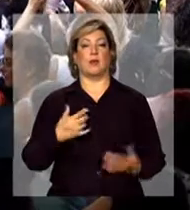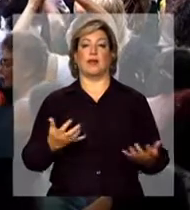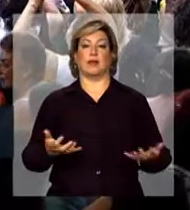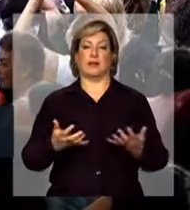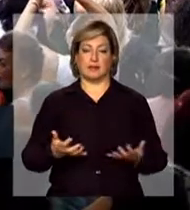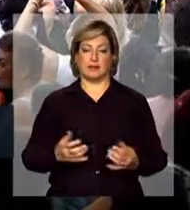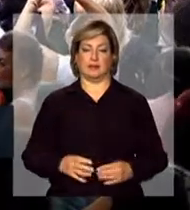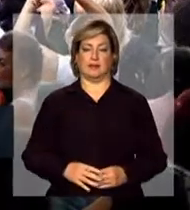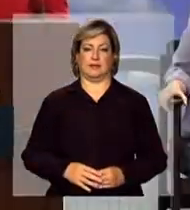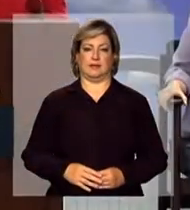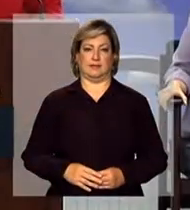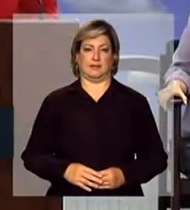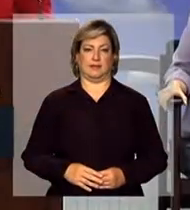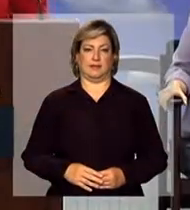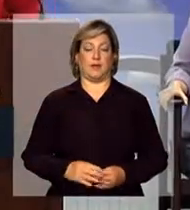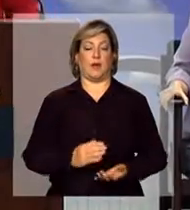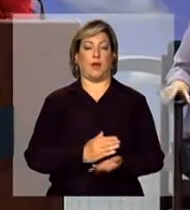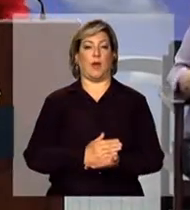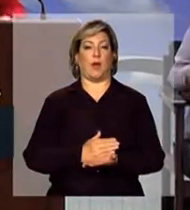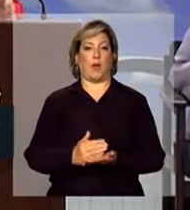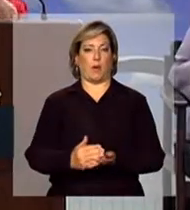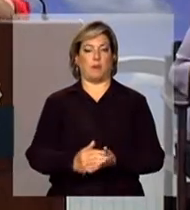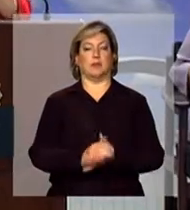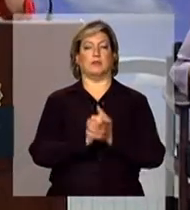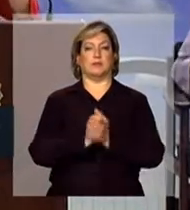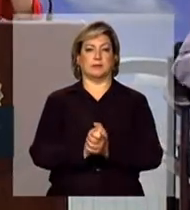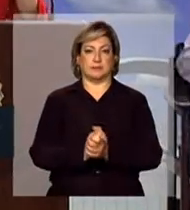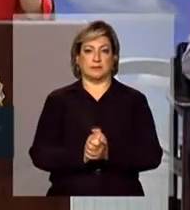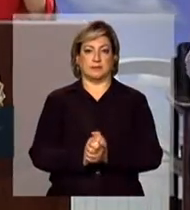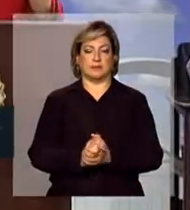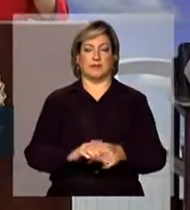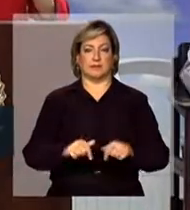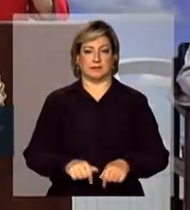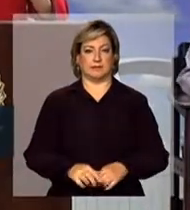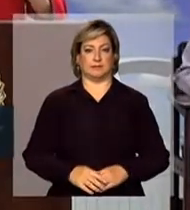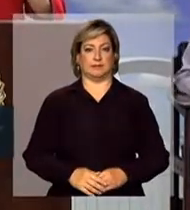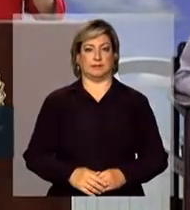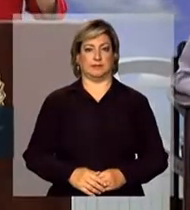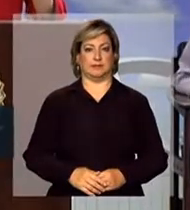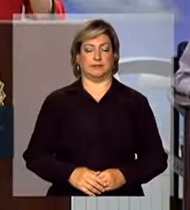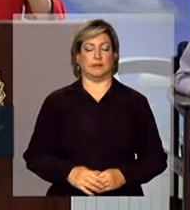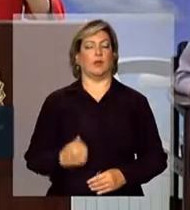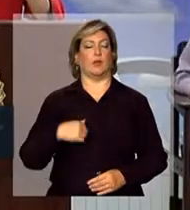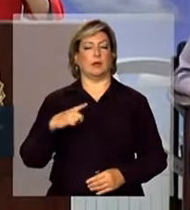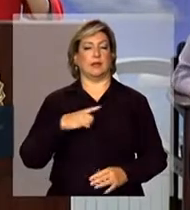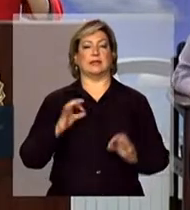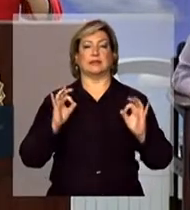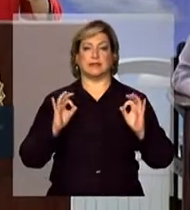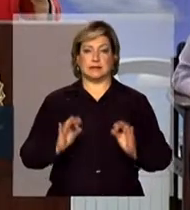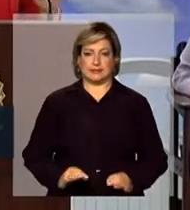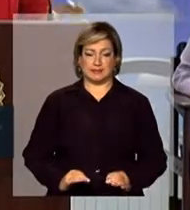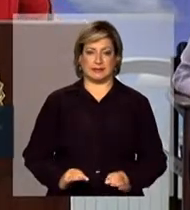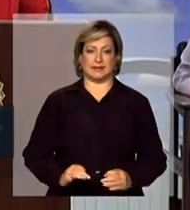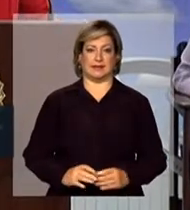começar cumprimentando aqui e tenho certeza,